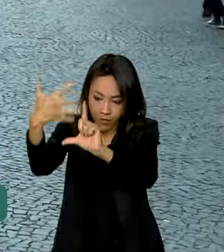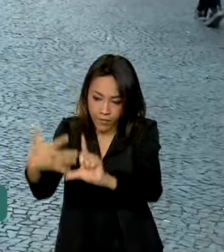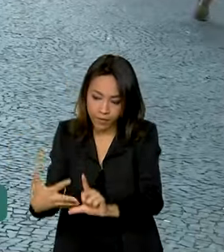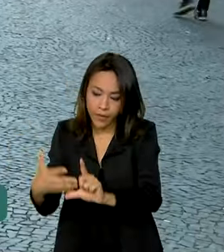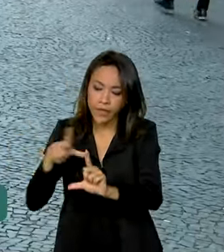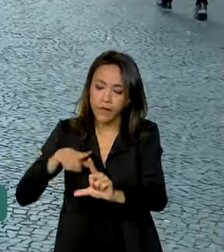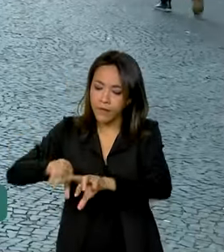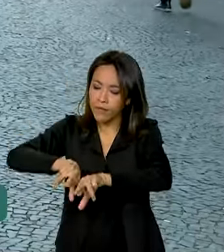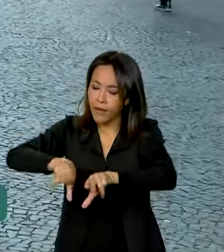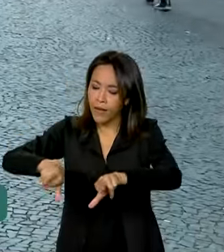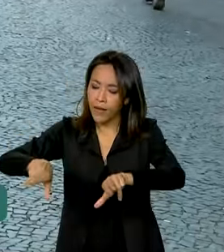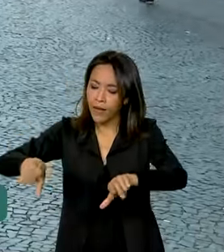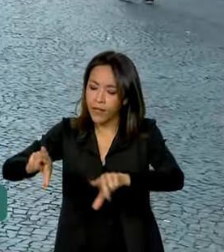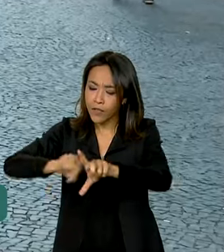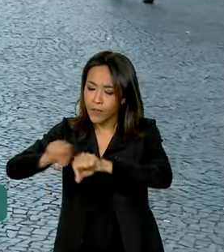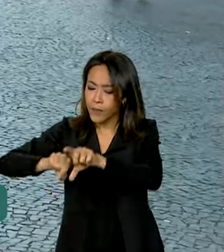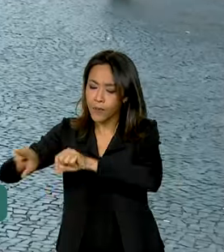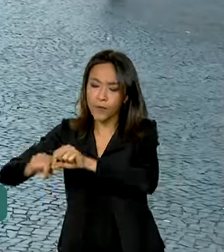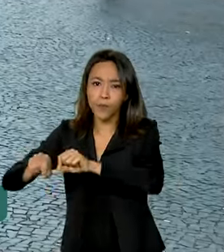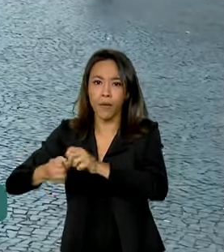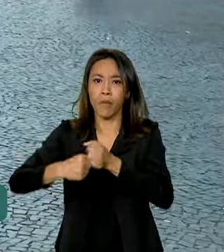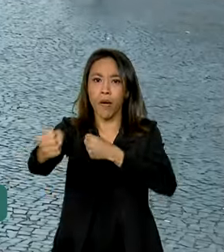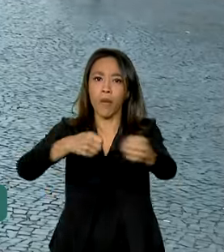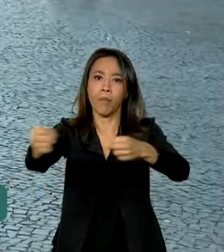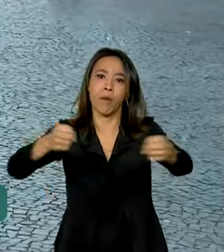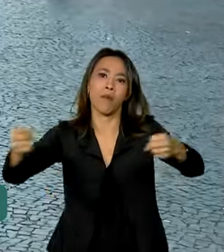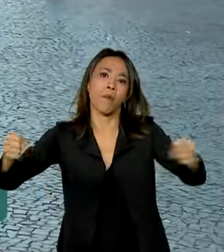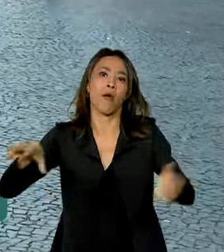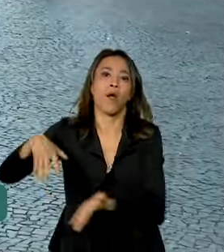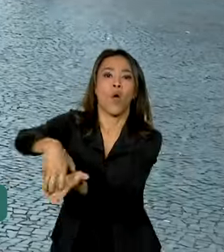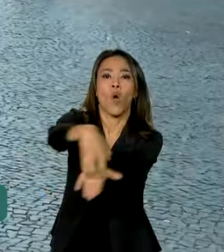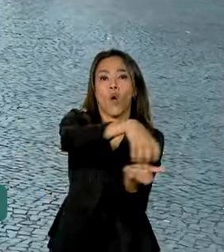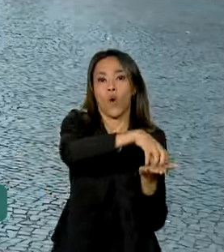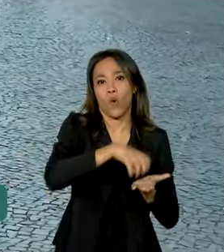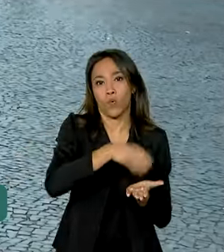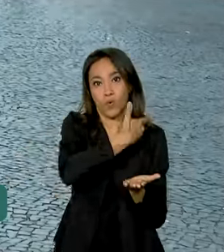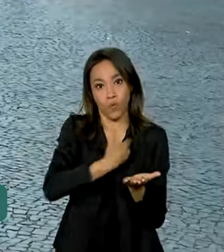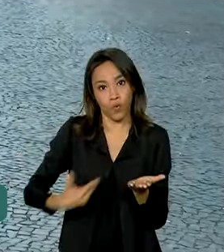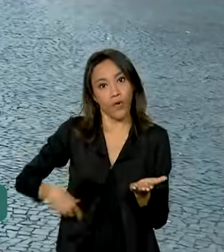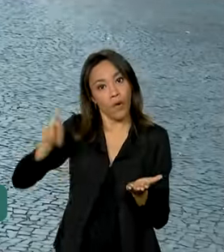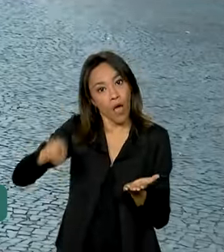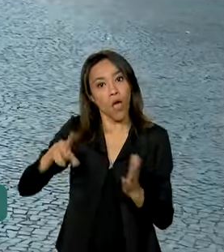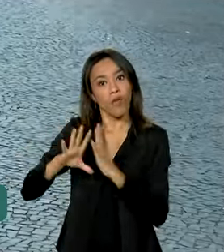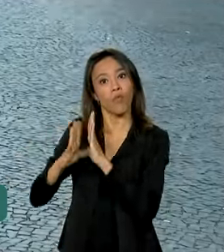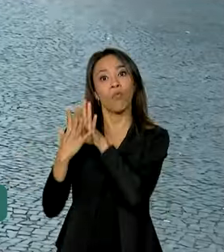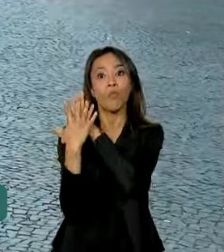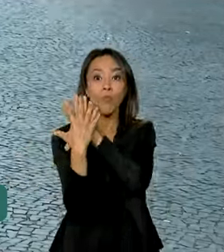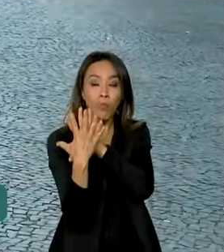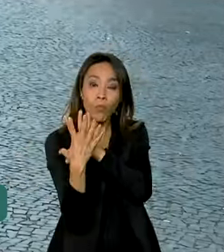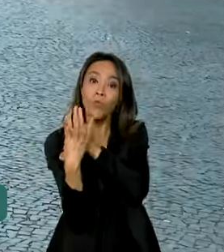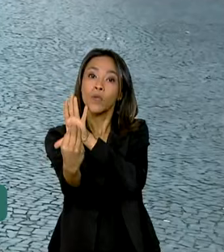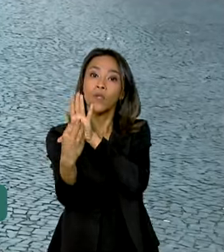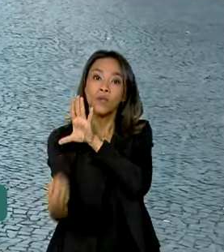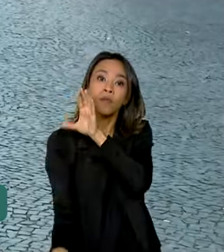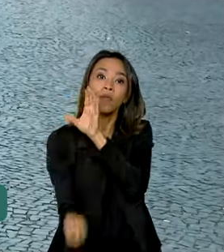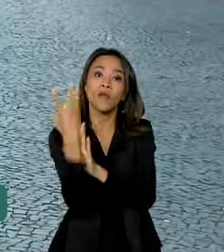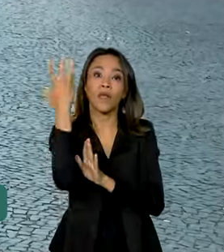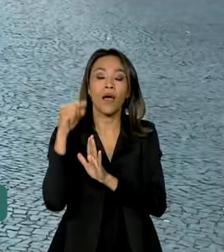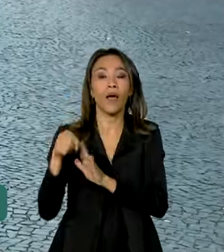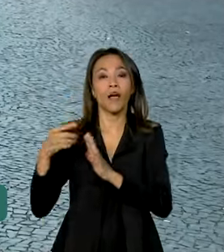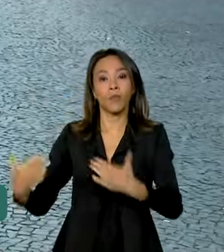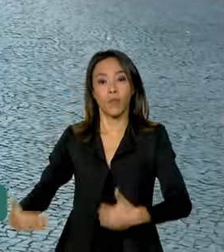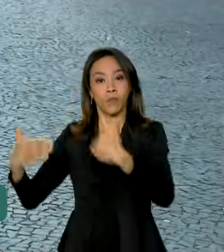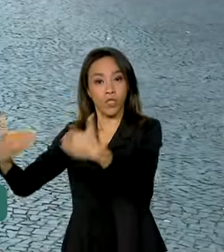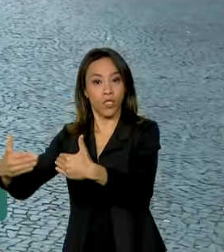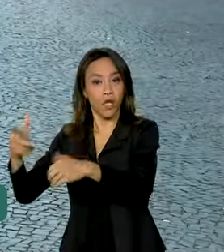para diversos órgãos públicos. É um modelo inédito de seleção criado pelo Ministério da Gestão e da Inovação em Serviços